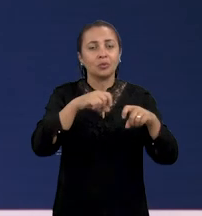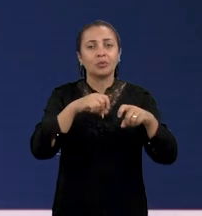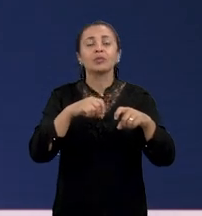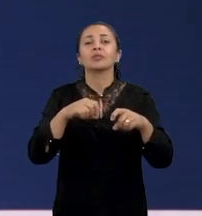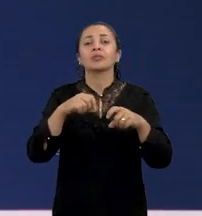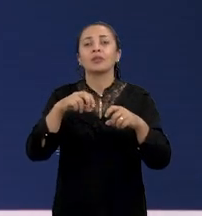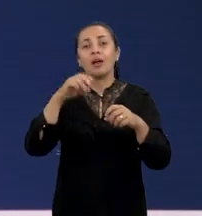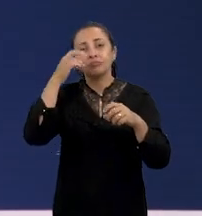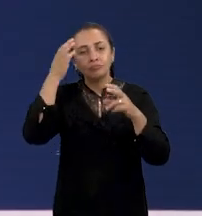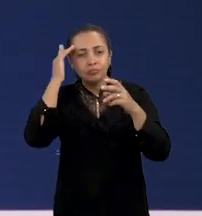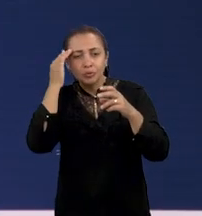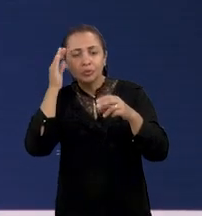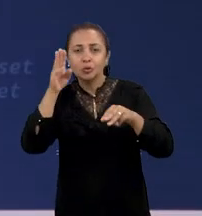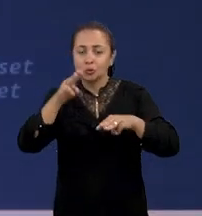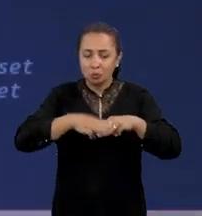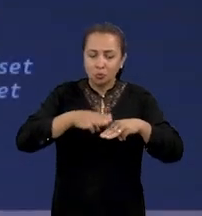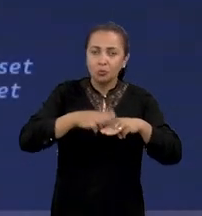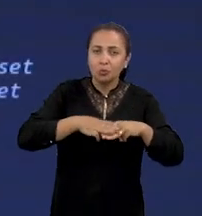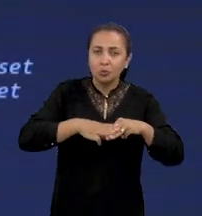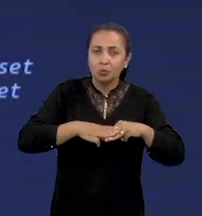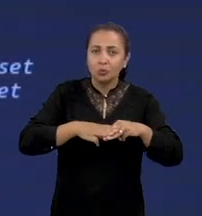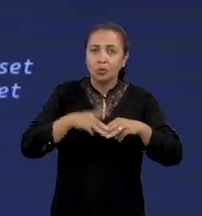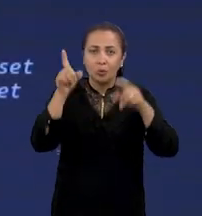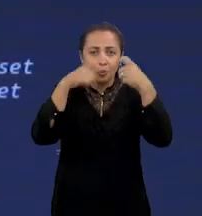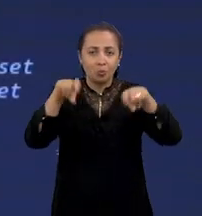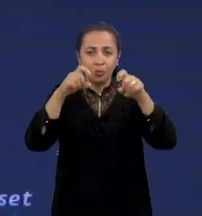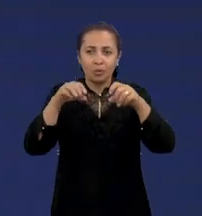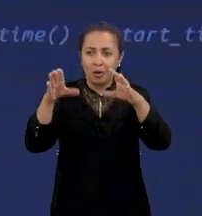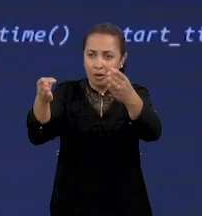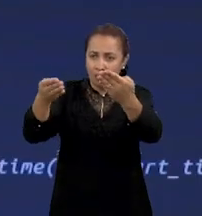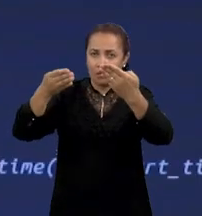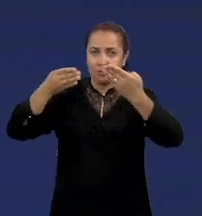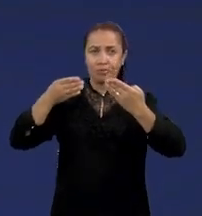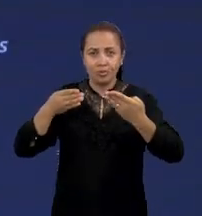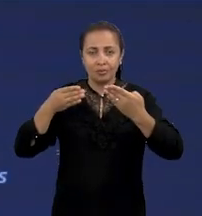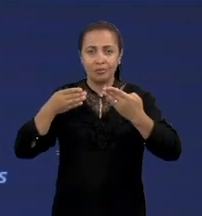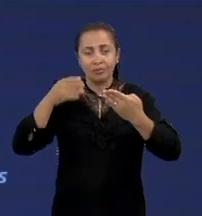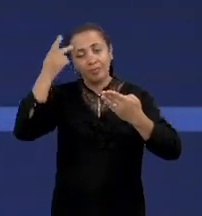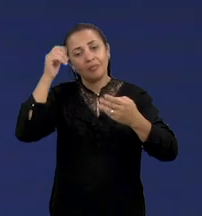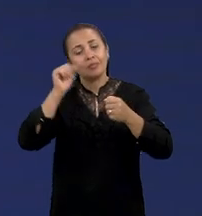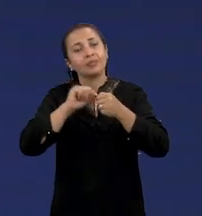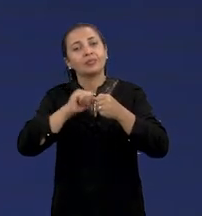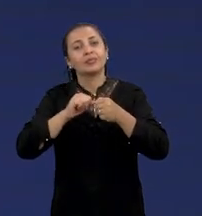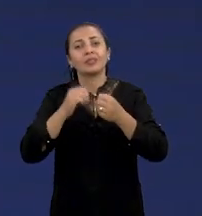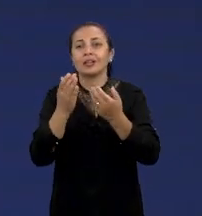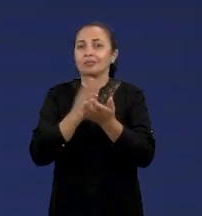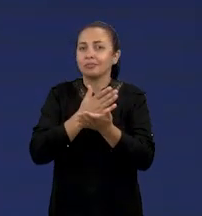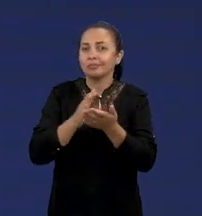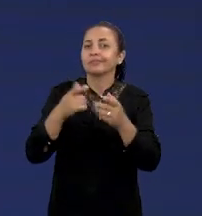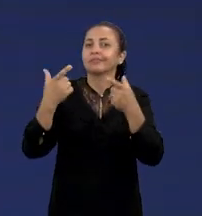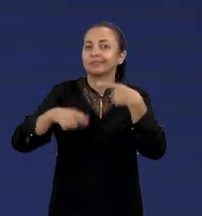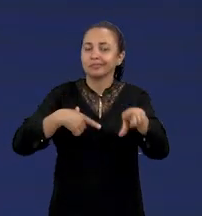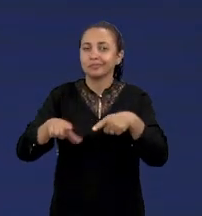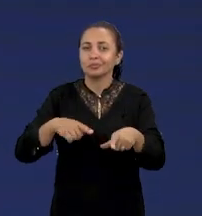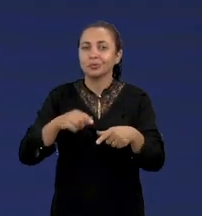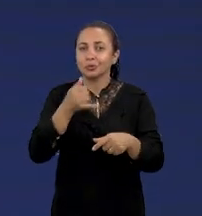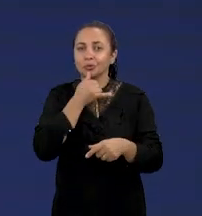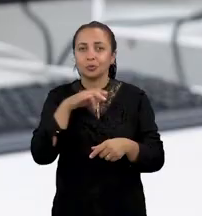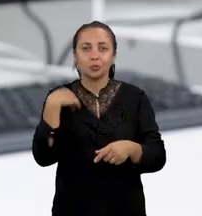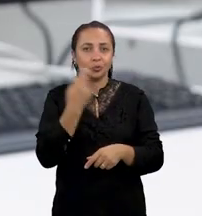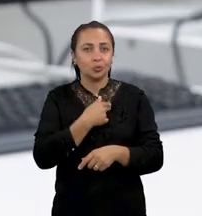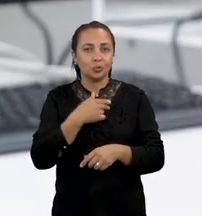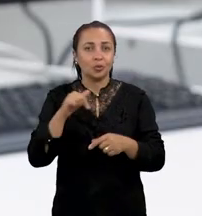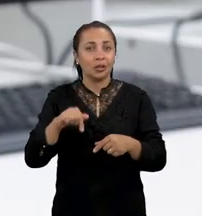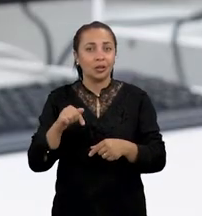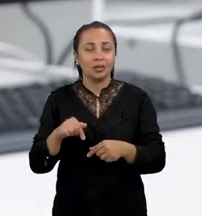instruções lógicas e matemáticas que o computador recebe para cumprir uma determinada tarefa. Por exemplo, no nosso